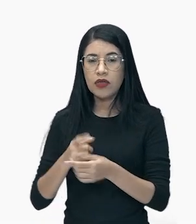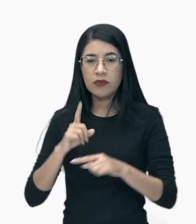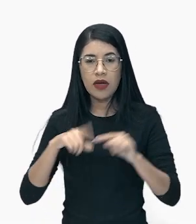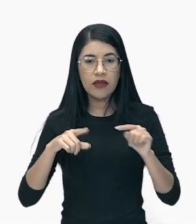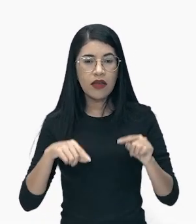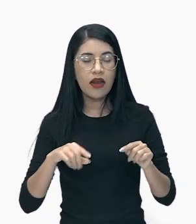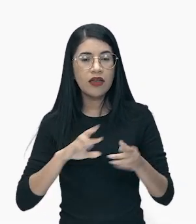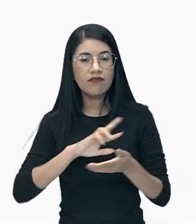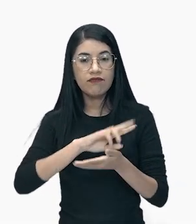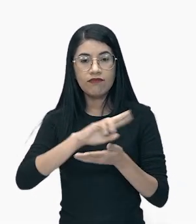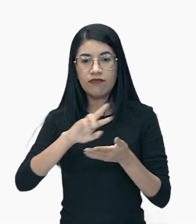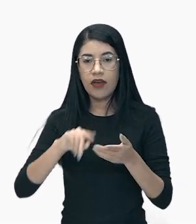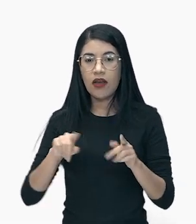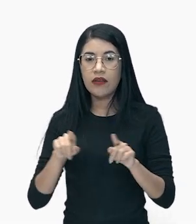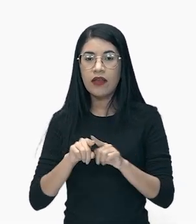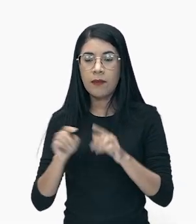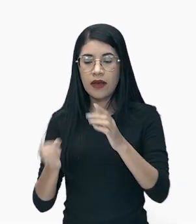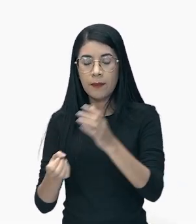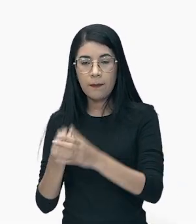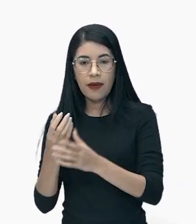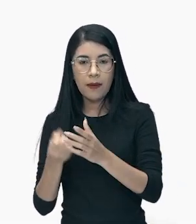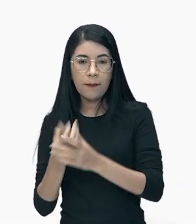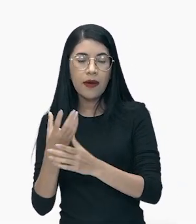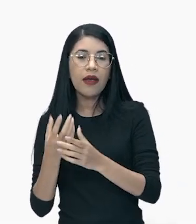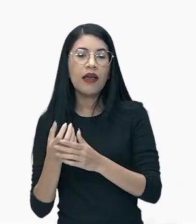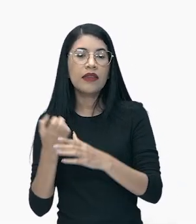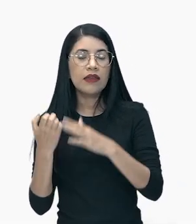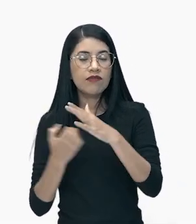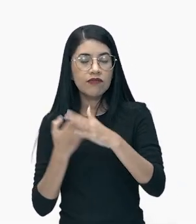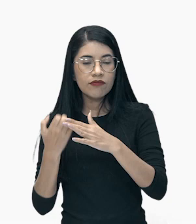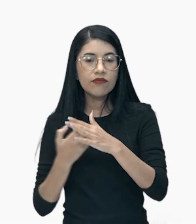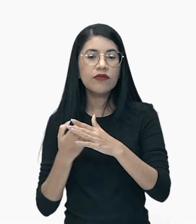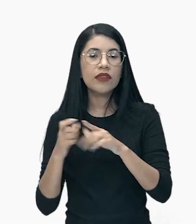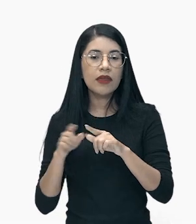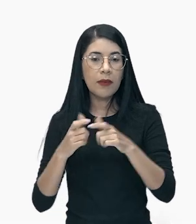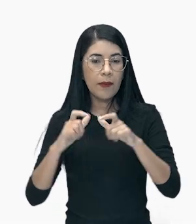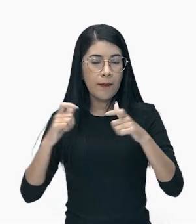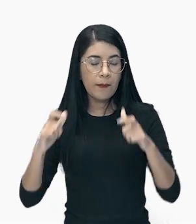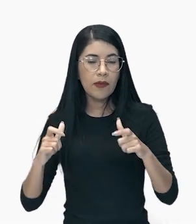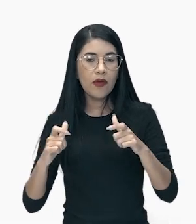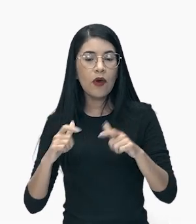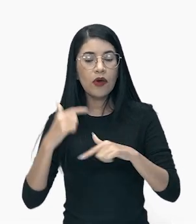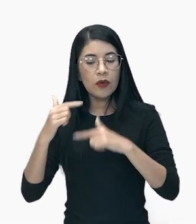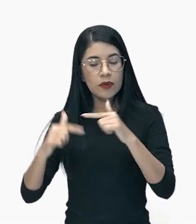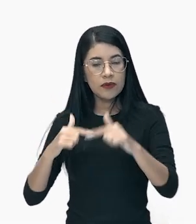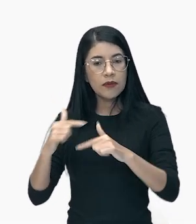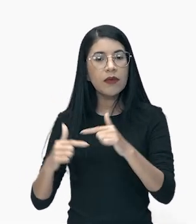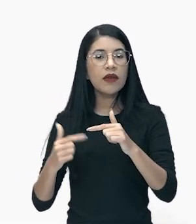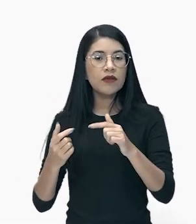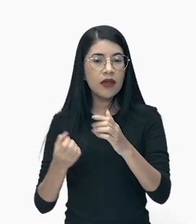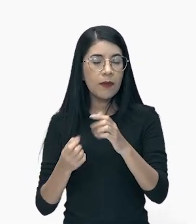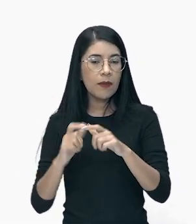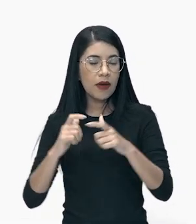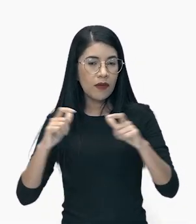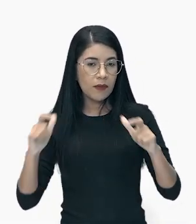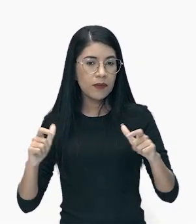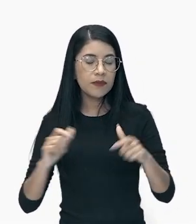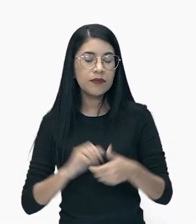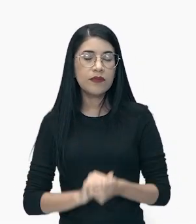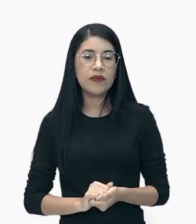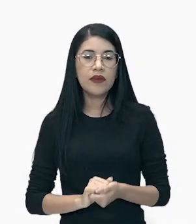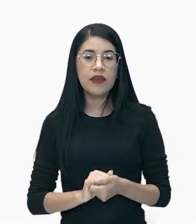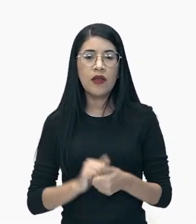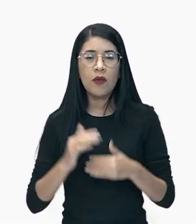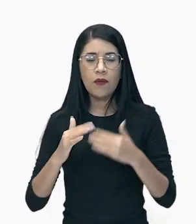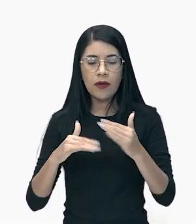consequentemente aumentou a produção industrial e que garantiu mais emprego fazendo com que os americanos de forma